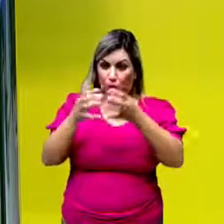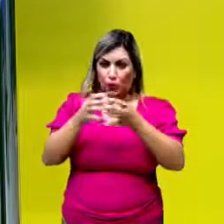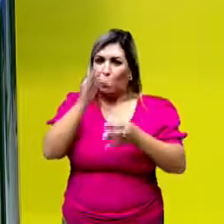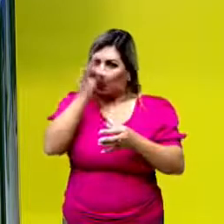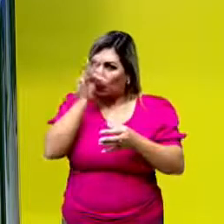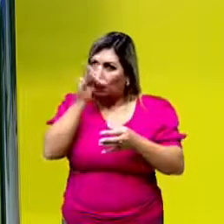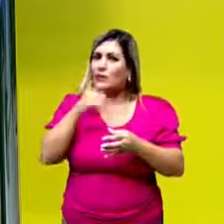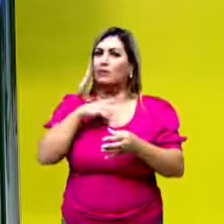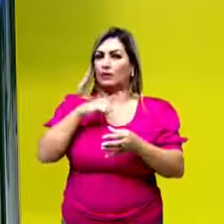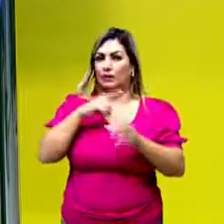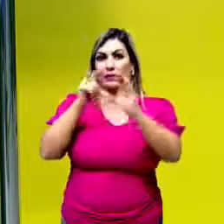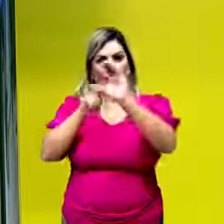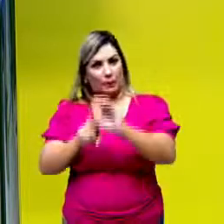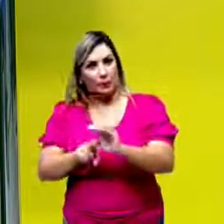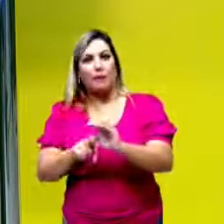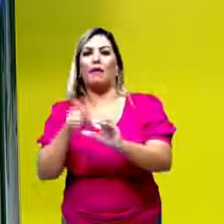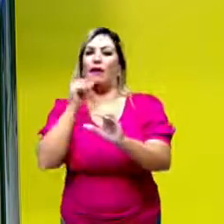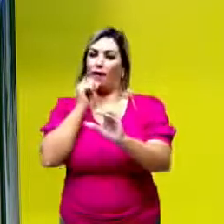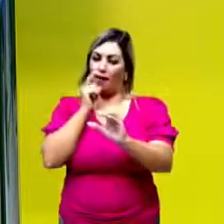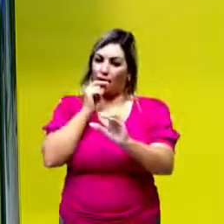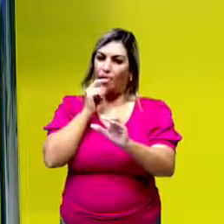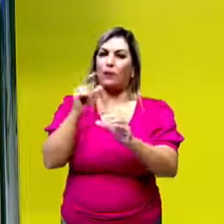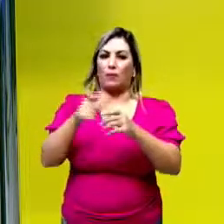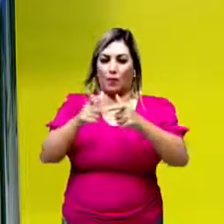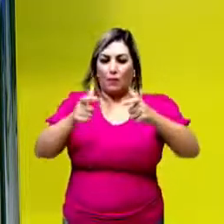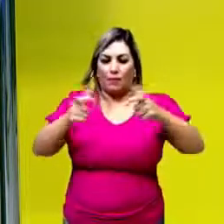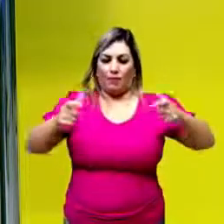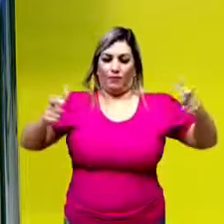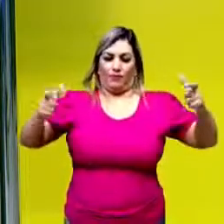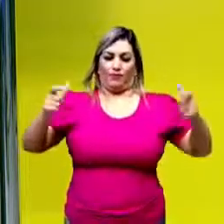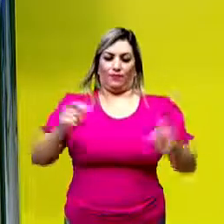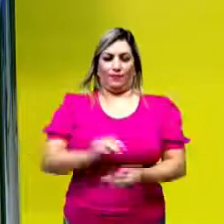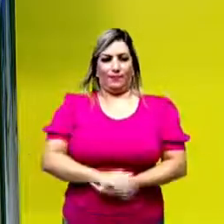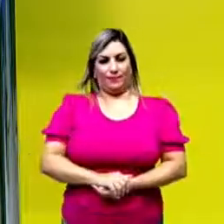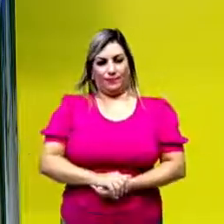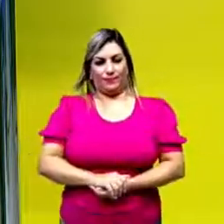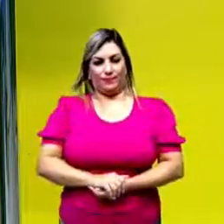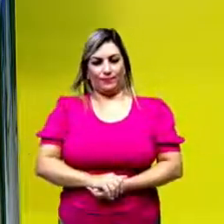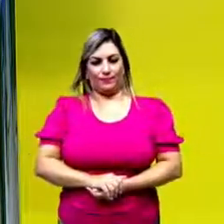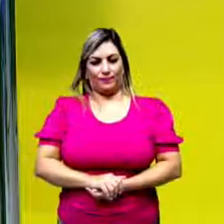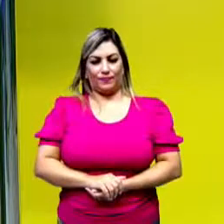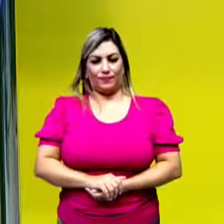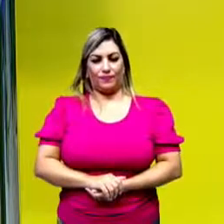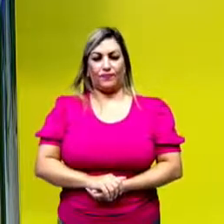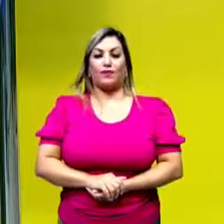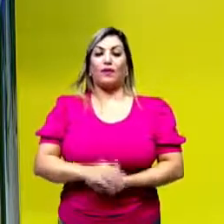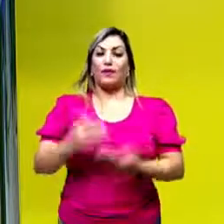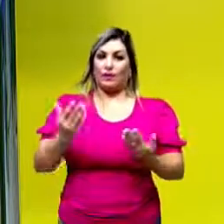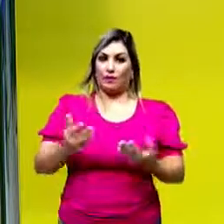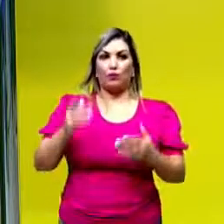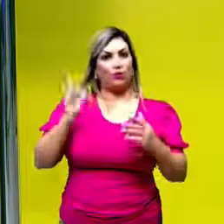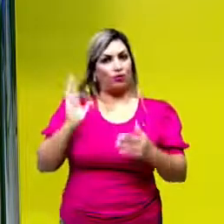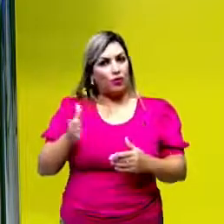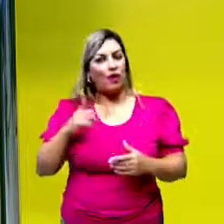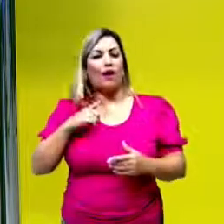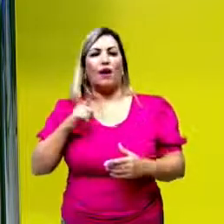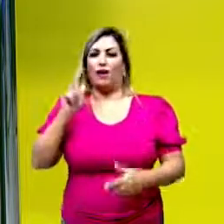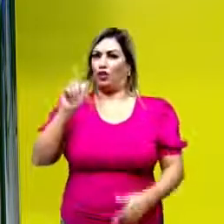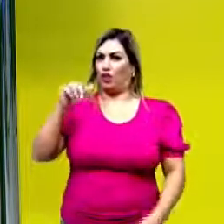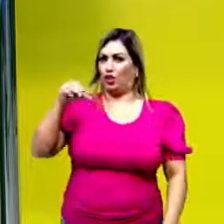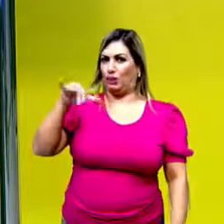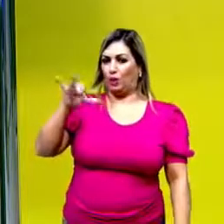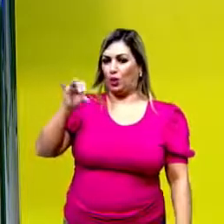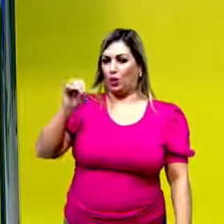dependentes da água para reprodução. Já as gimnospermas não têm este